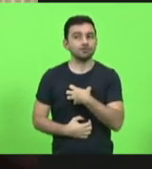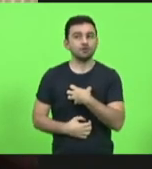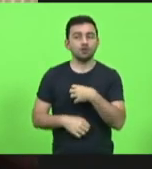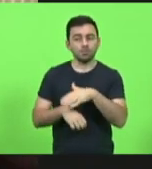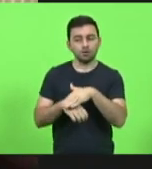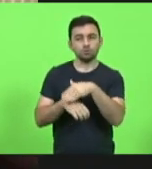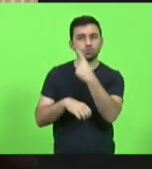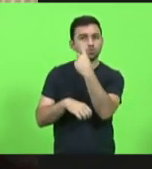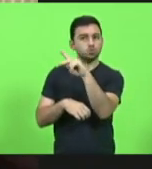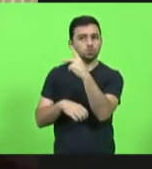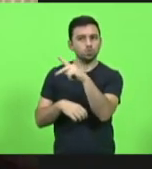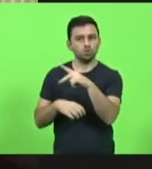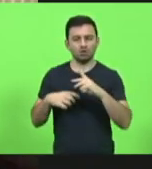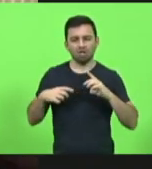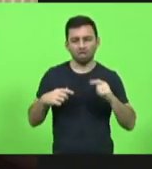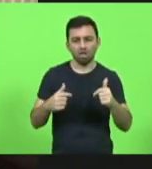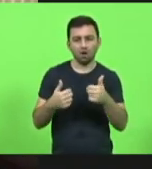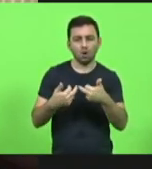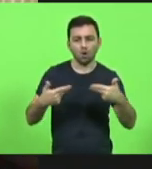atitudes.